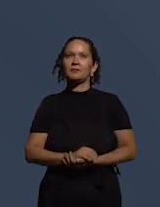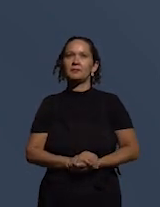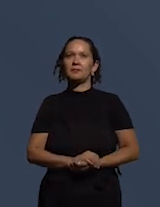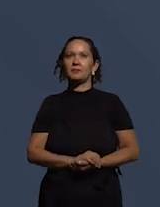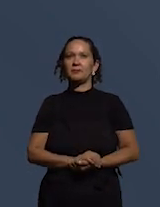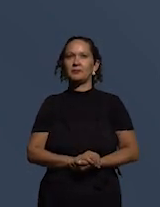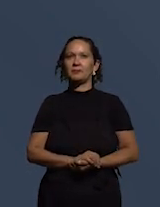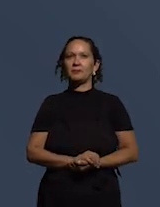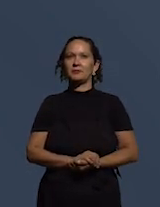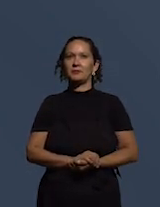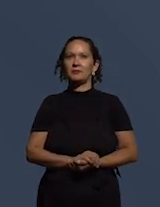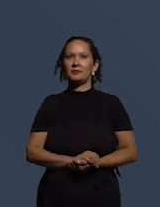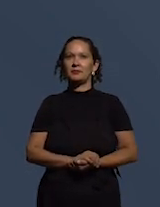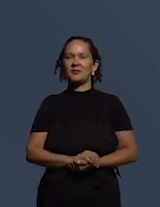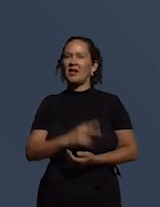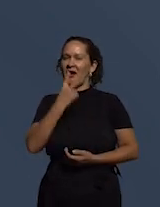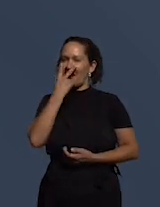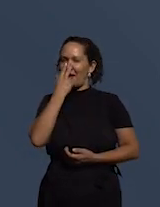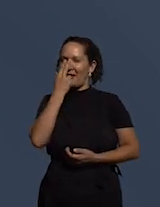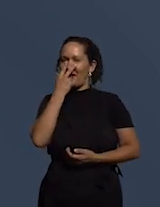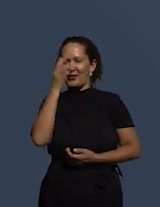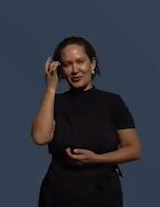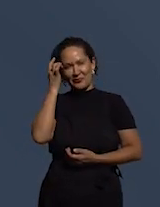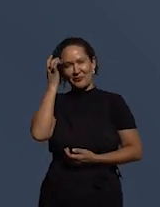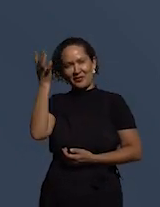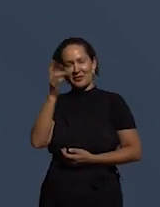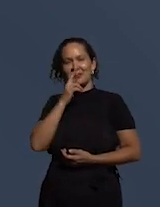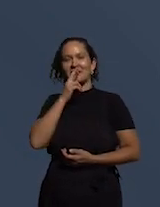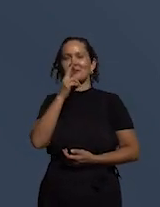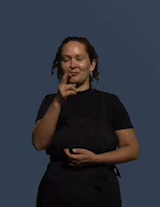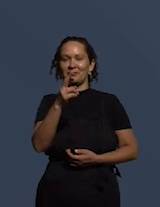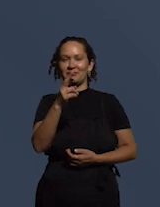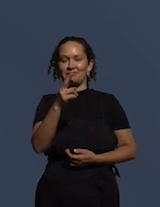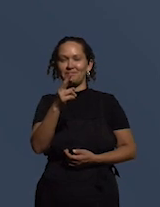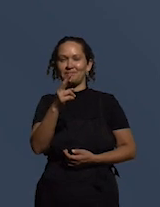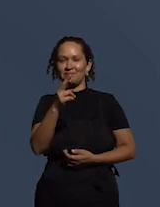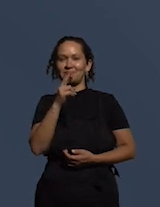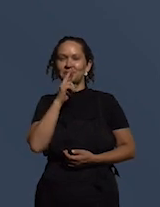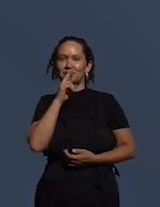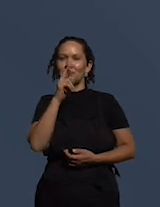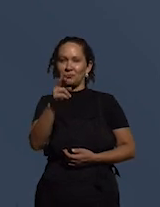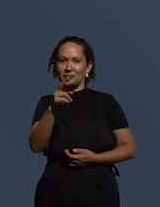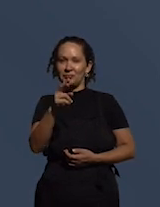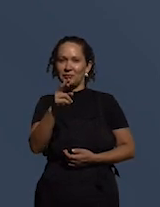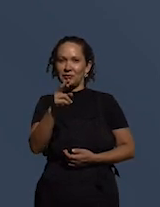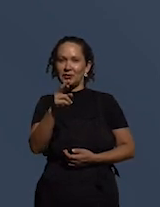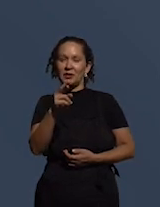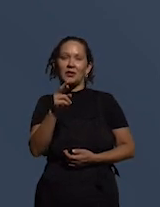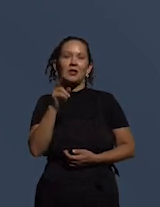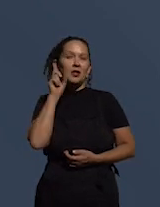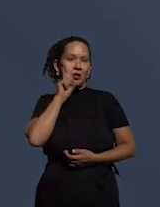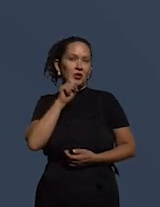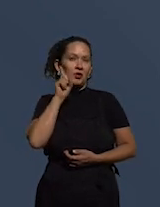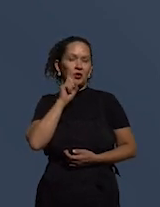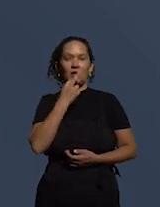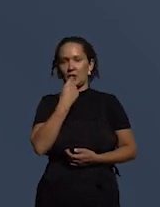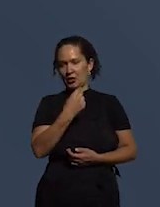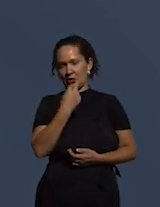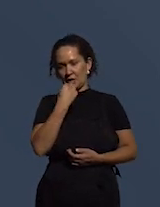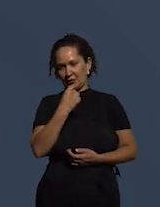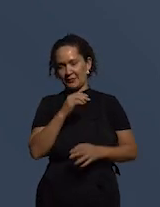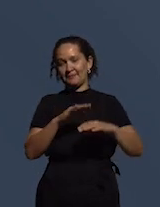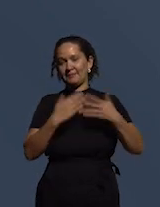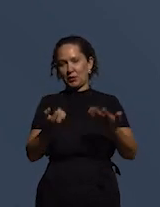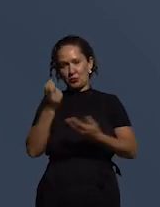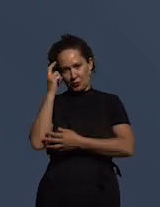seja mais fácil para mim mas para você também eu peço desculpas eu vou responder em inglês bom a cultura